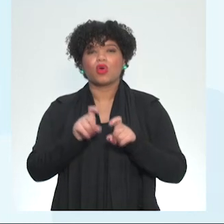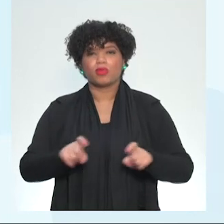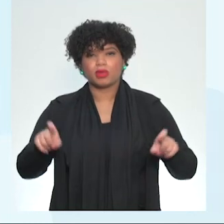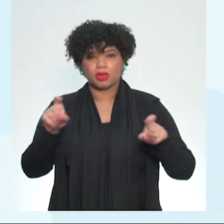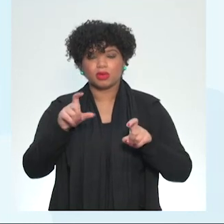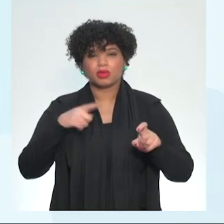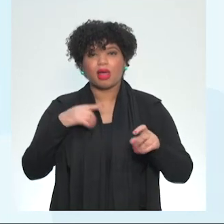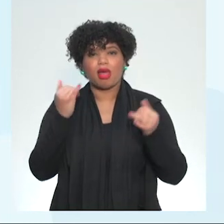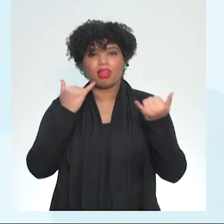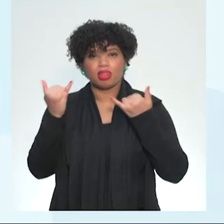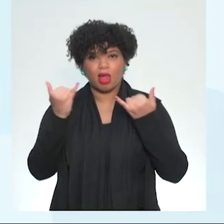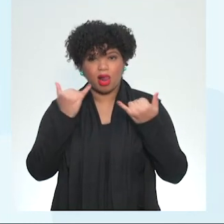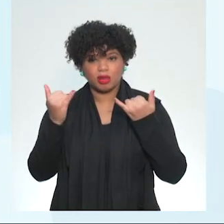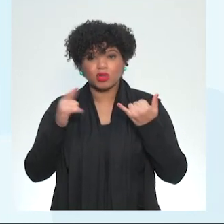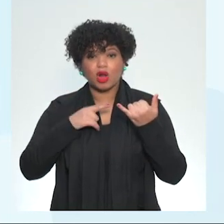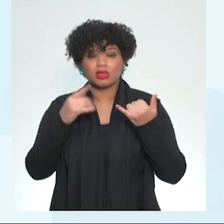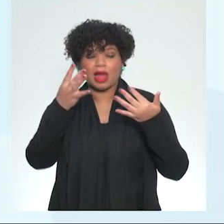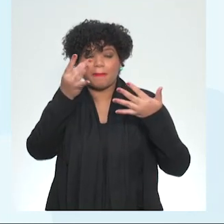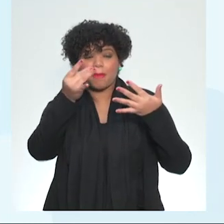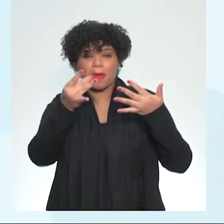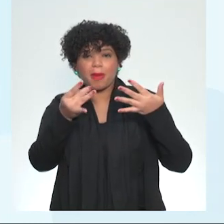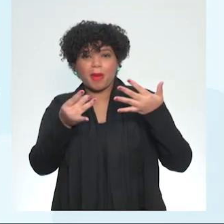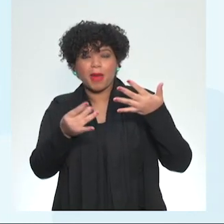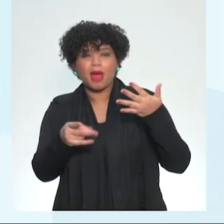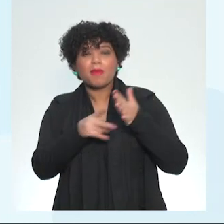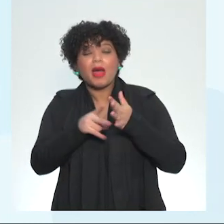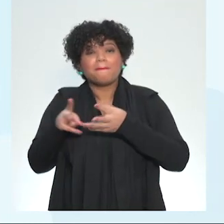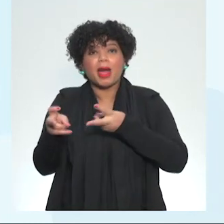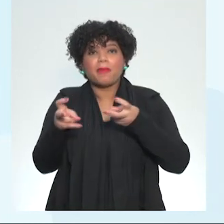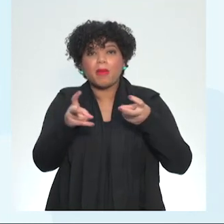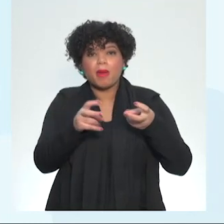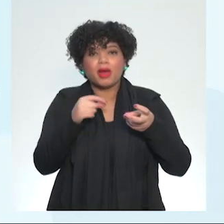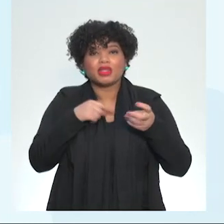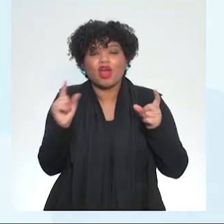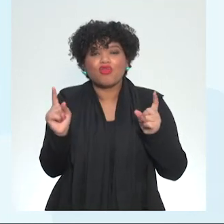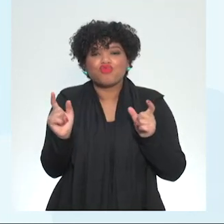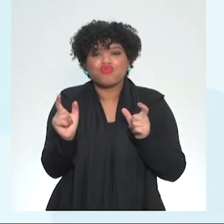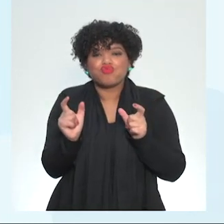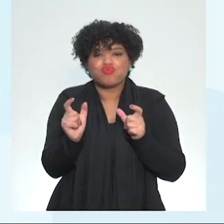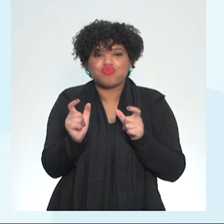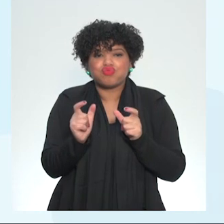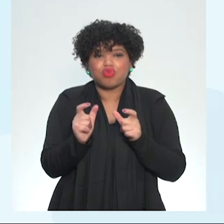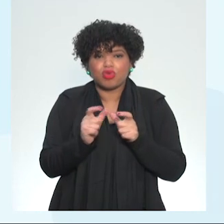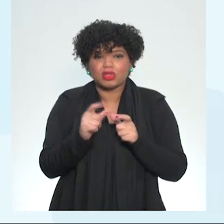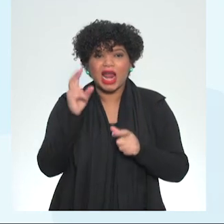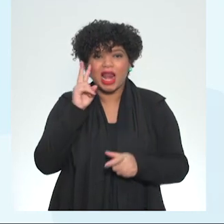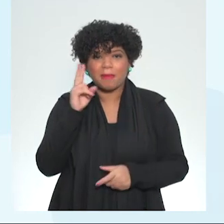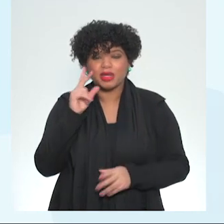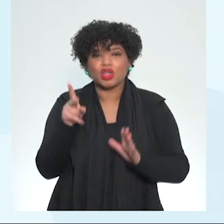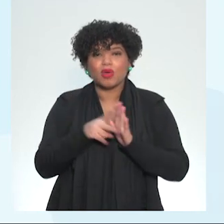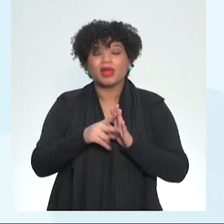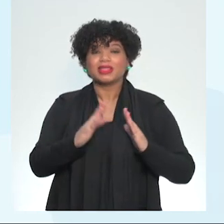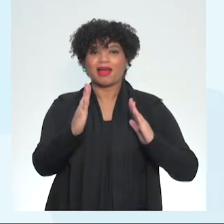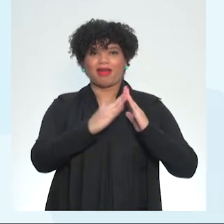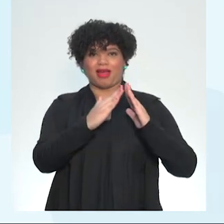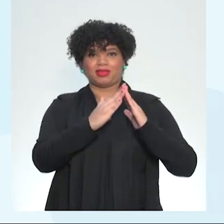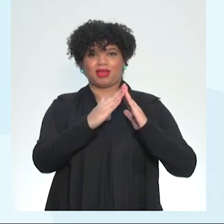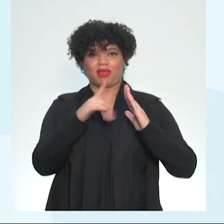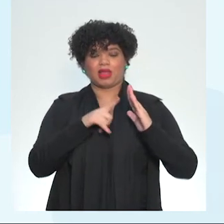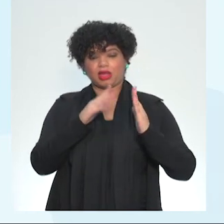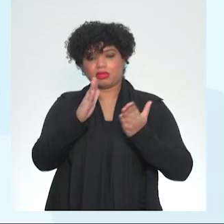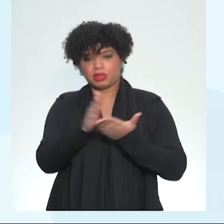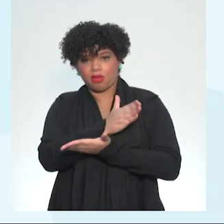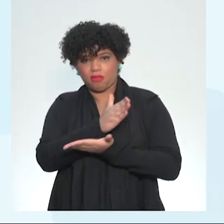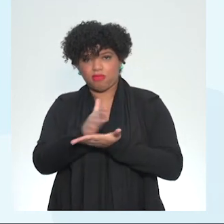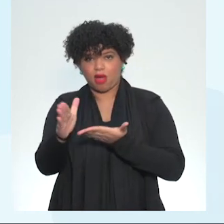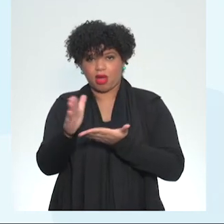informação, ele decompõe um problema grande em problemas menores. Então, lembra do exemplo da casa, ele vai dividir o